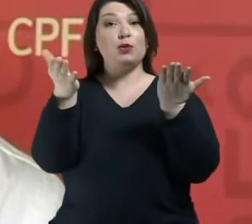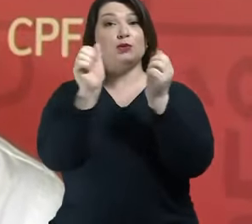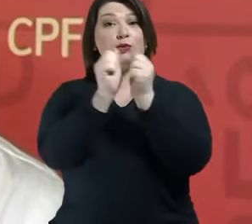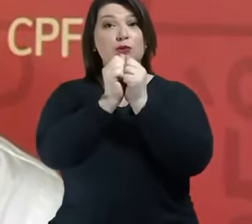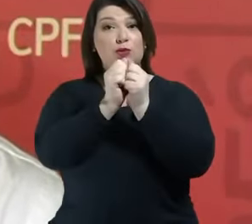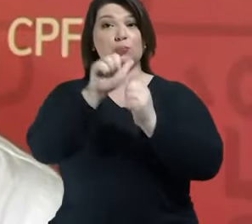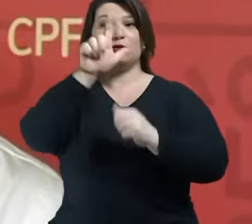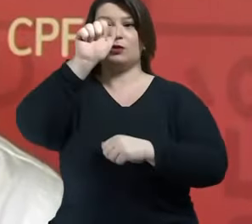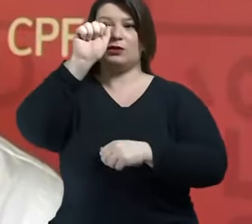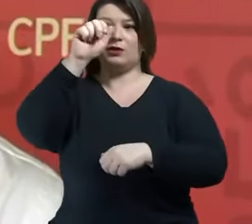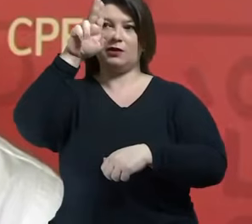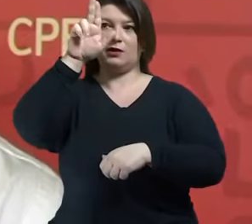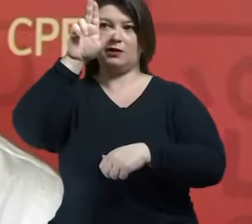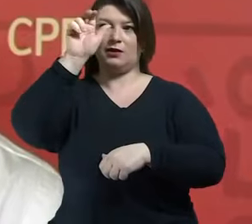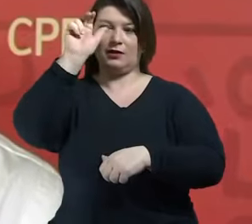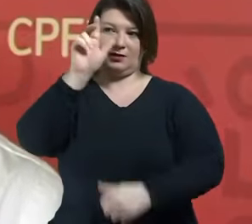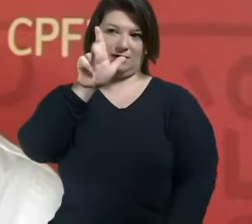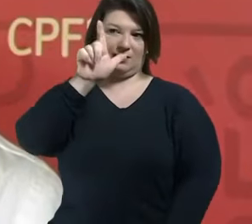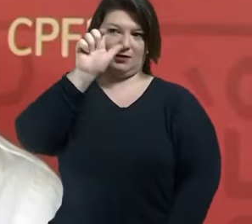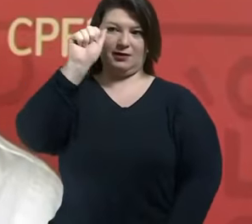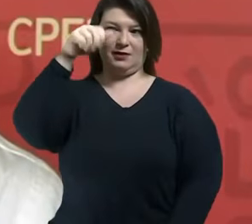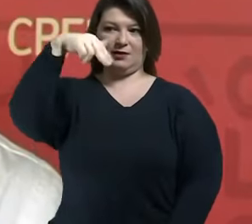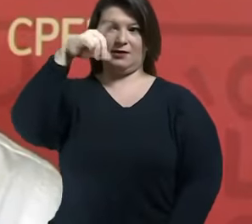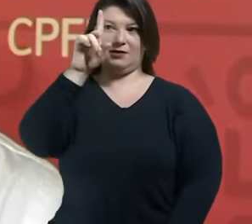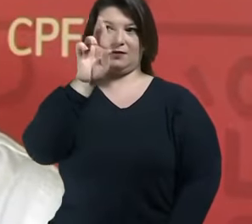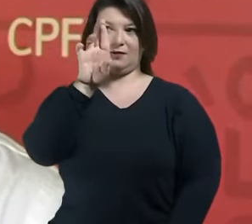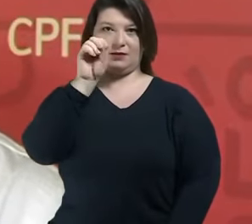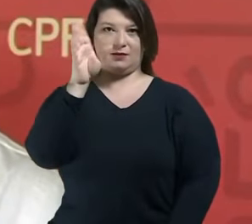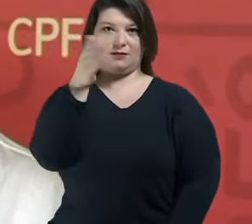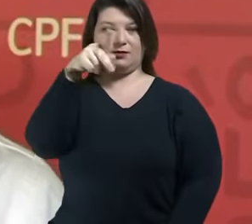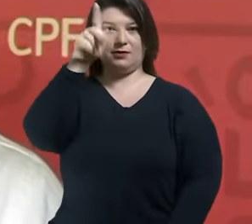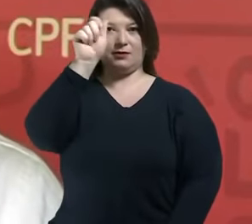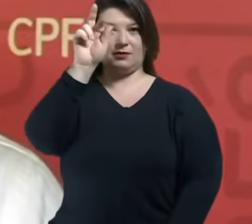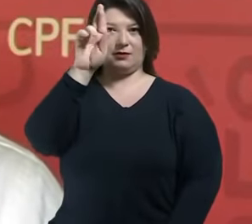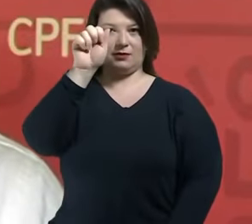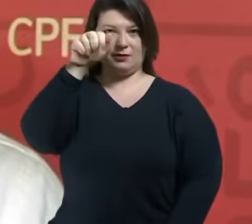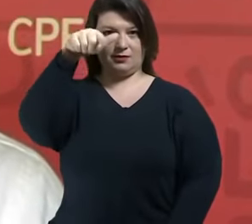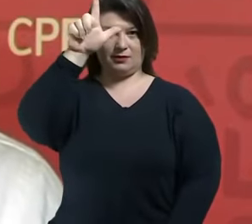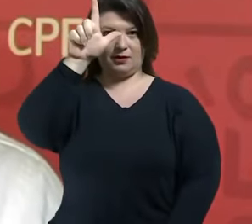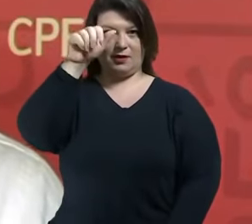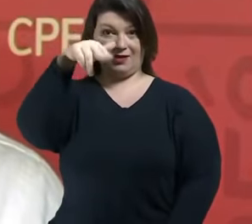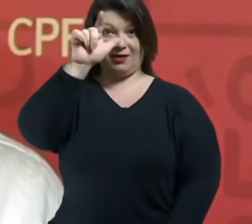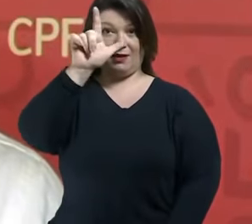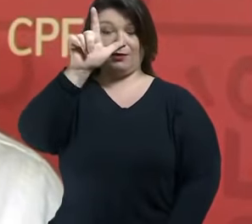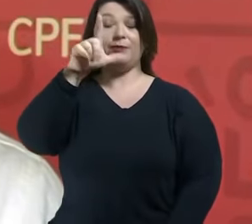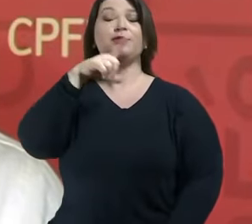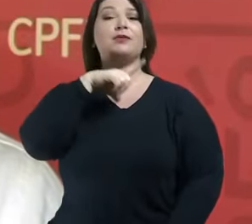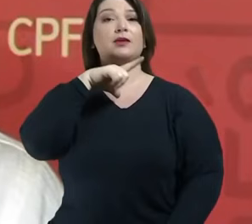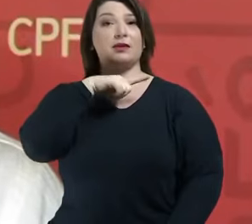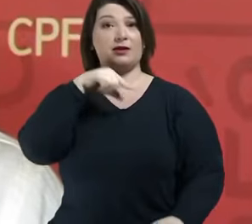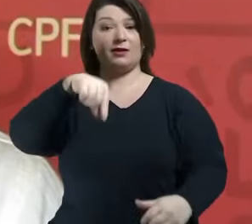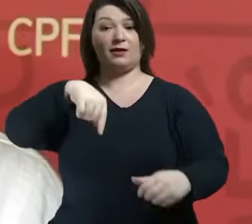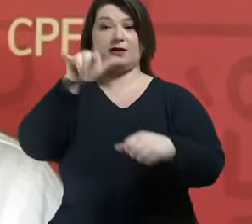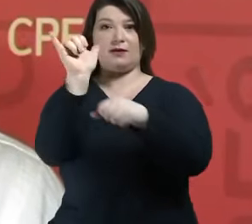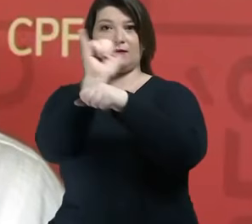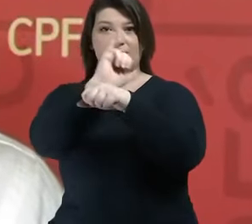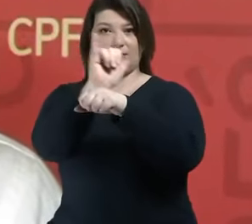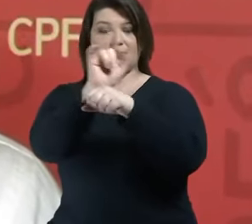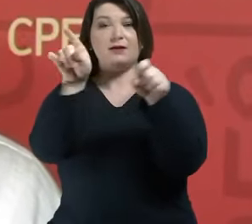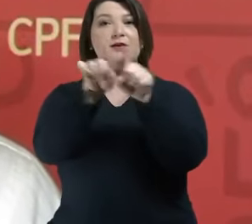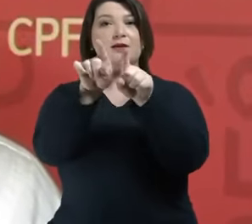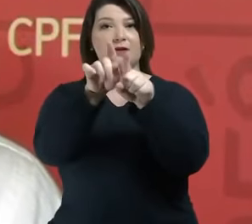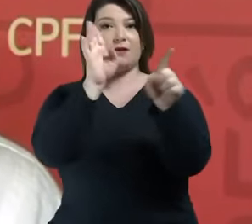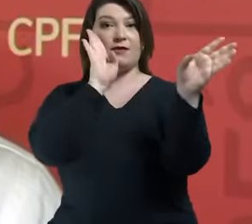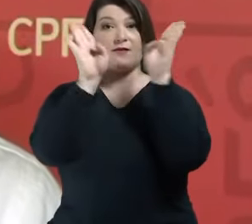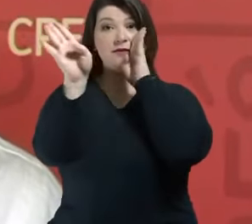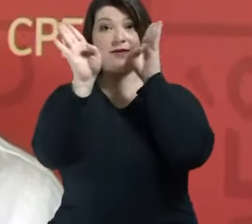do canal do Café Filosófico e do Prazer Karnal e no Facebook da nossa página também do Café Filosófico, do Instituto CPFL